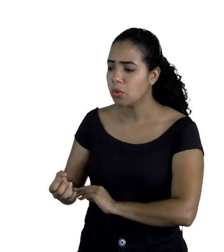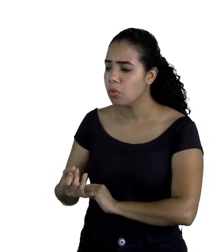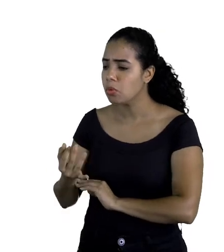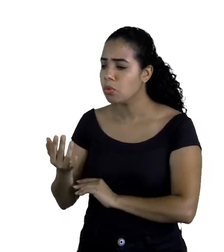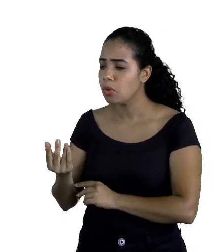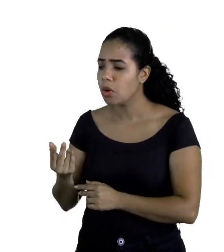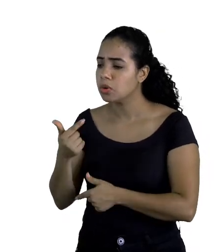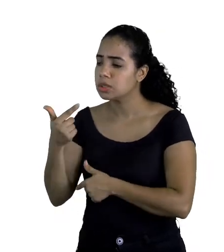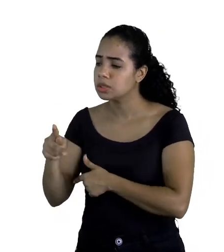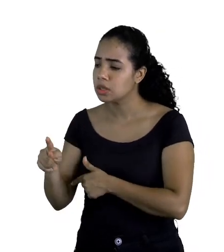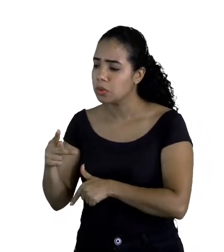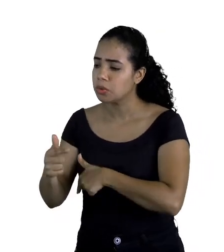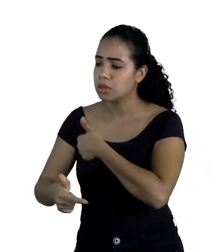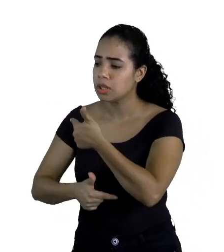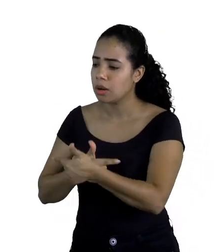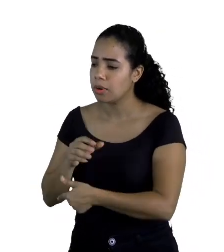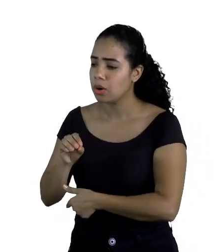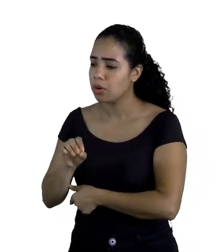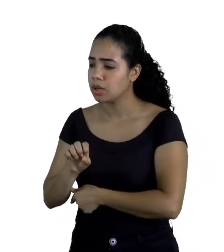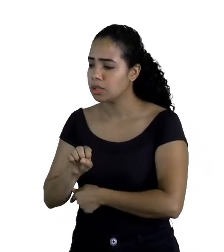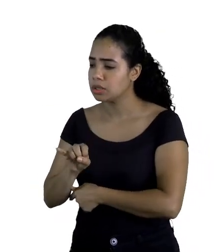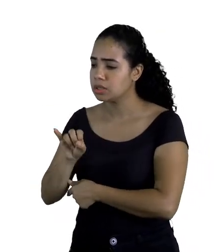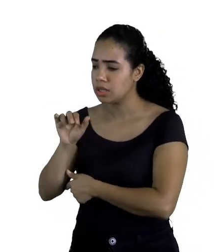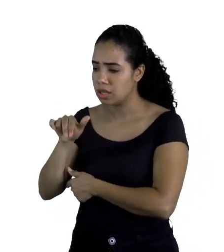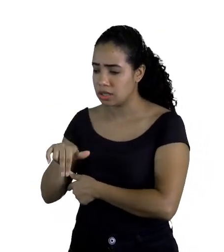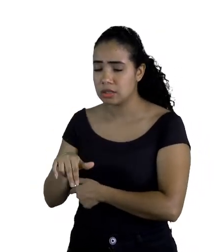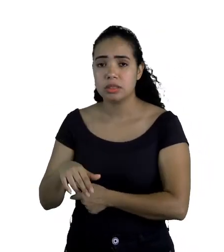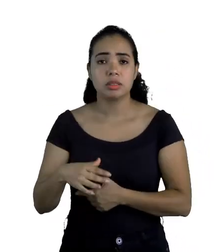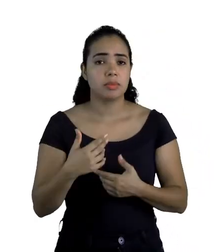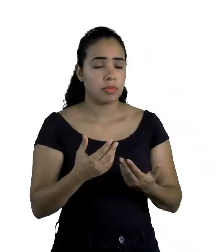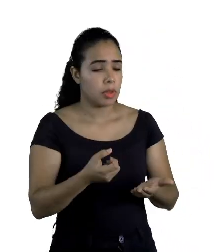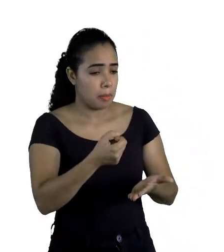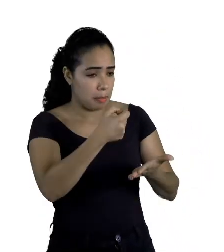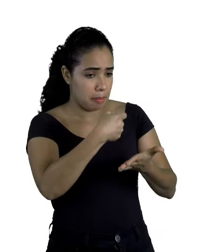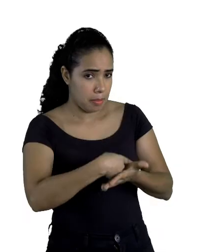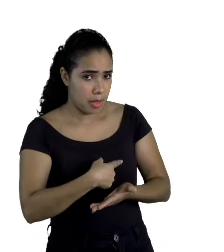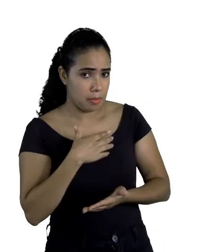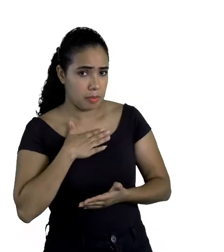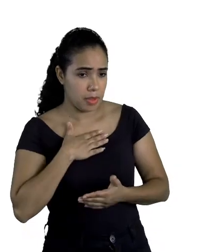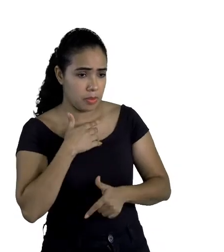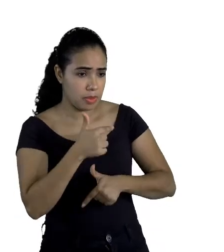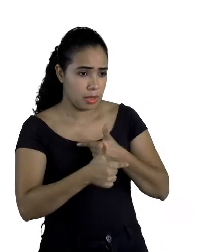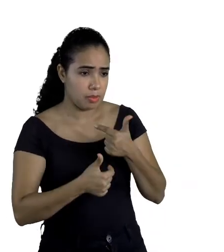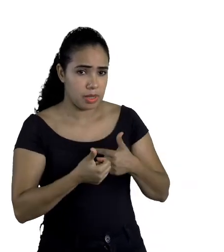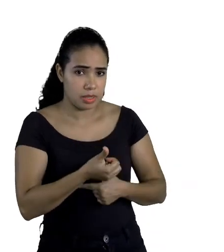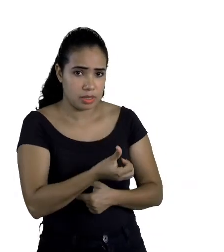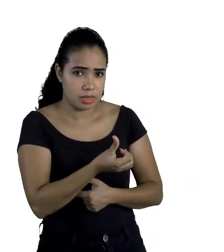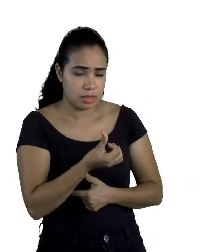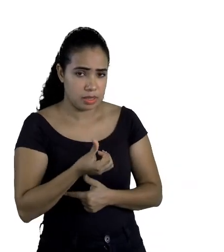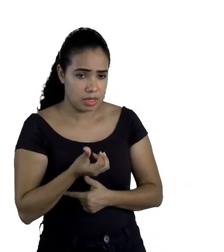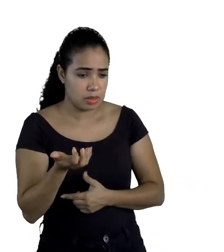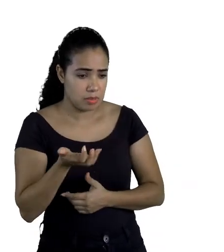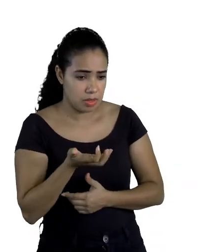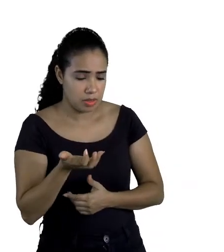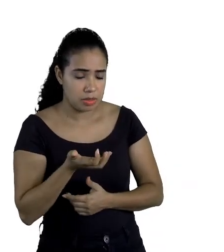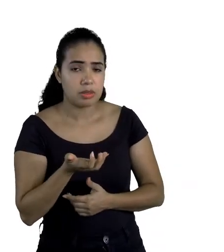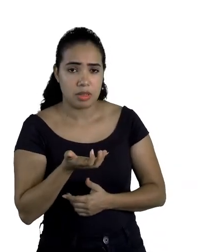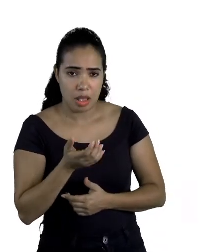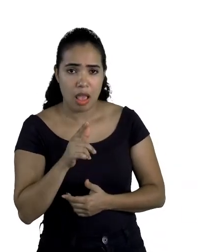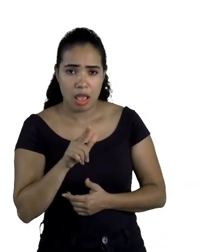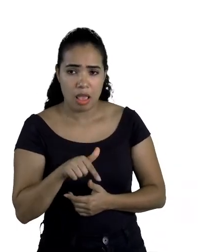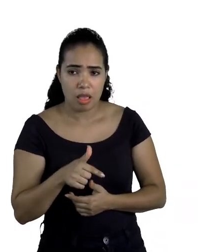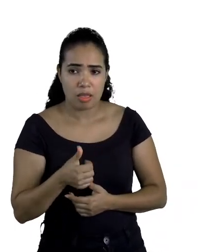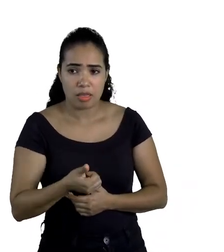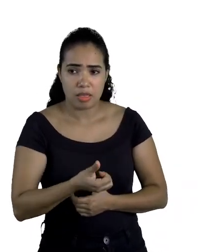custa o seu trabalho, Ossain? Rei meu senhor paga meu trabalho com dezesseis cauris, que significa